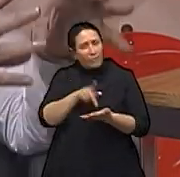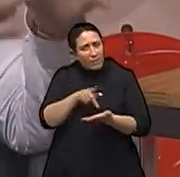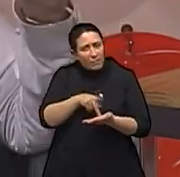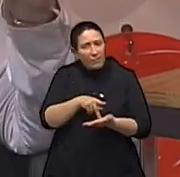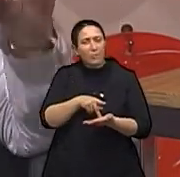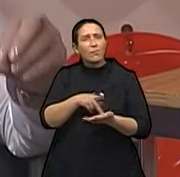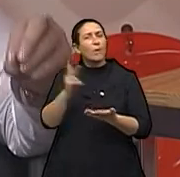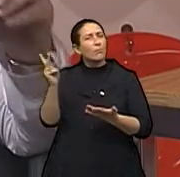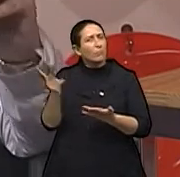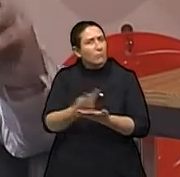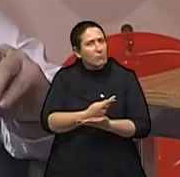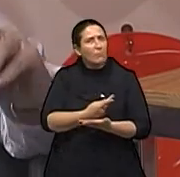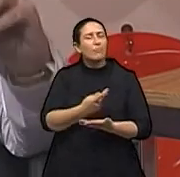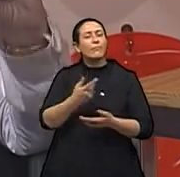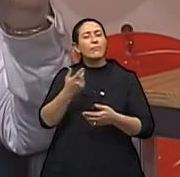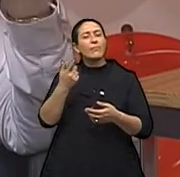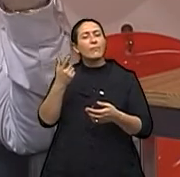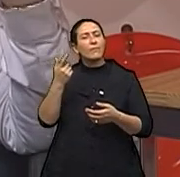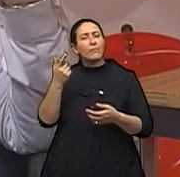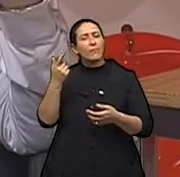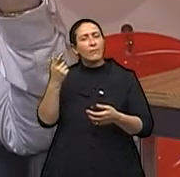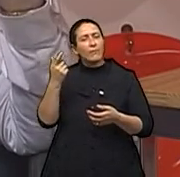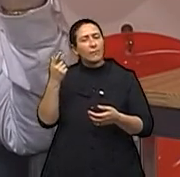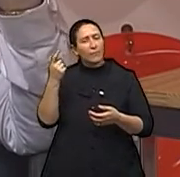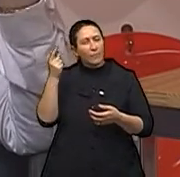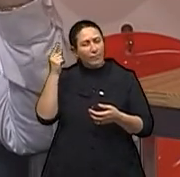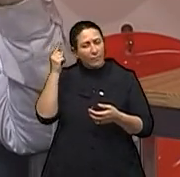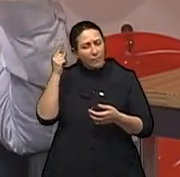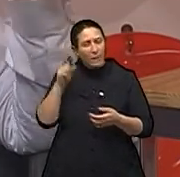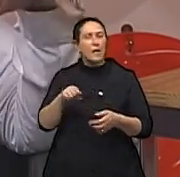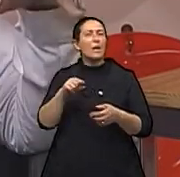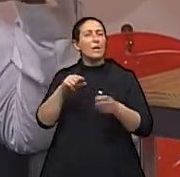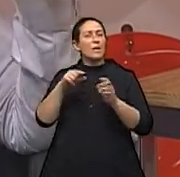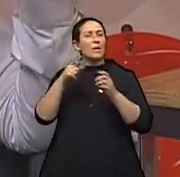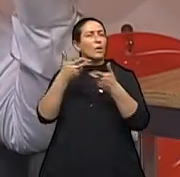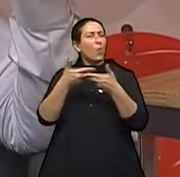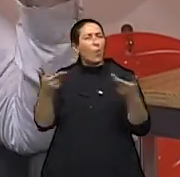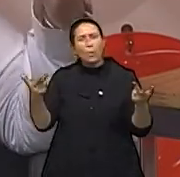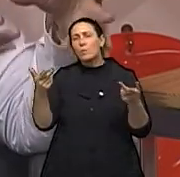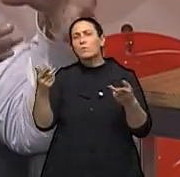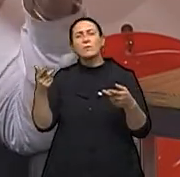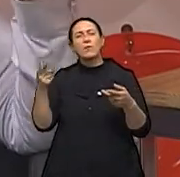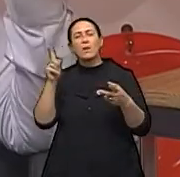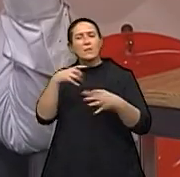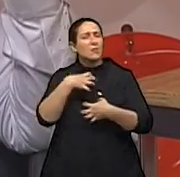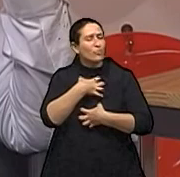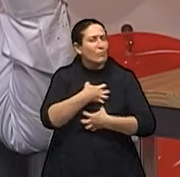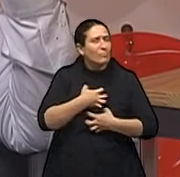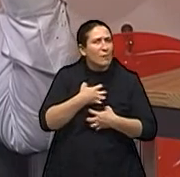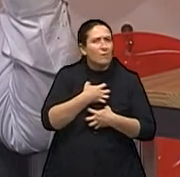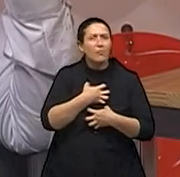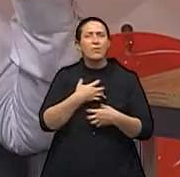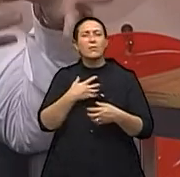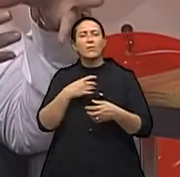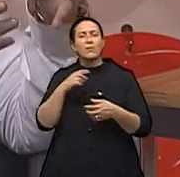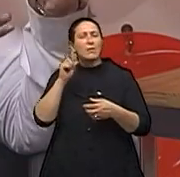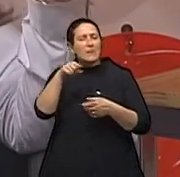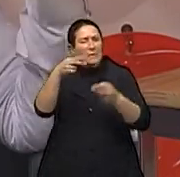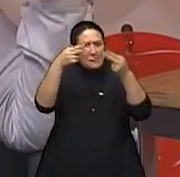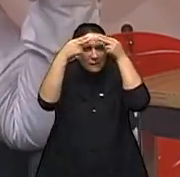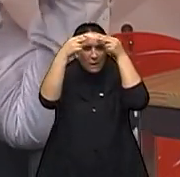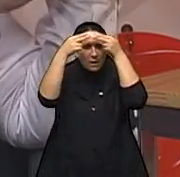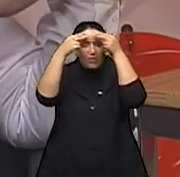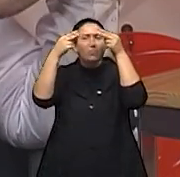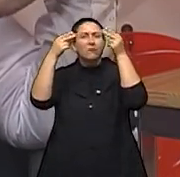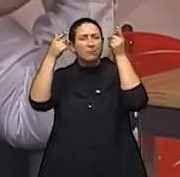e continuam apresentando aquelas situações, aqueles sentimentos, aqueles traumas